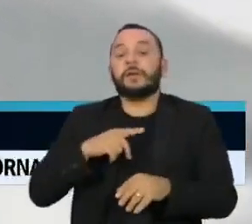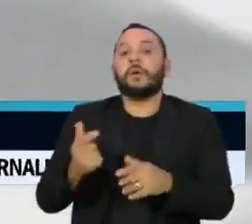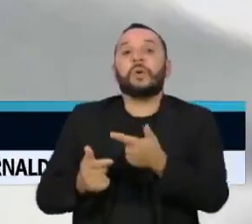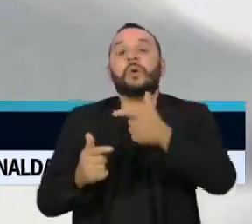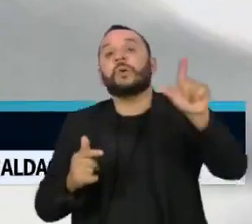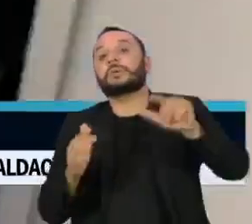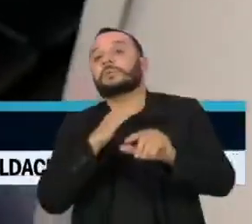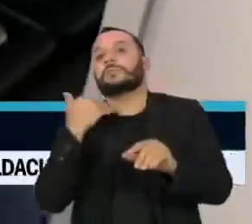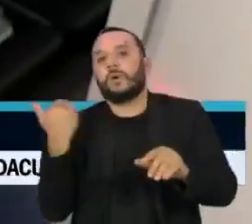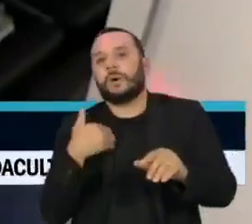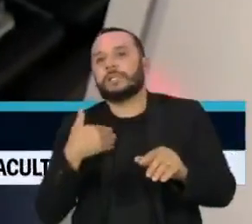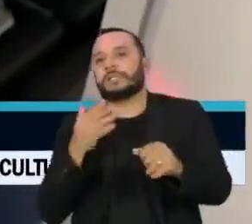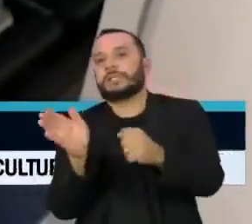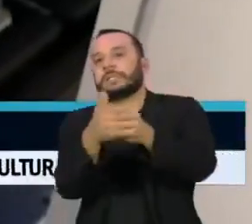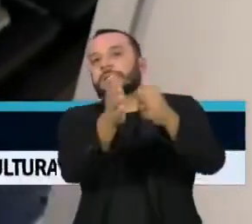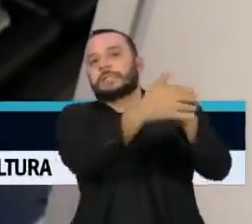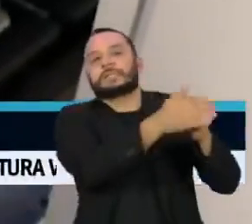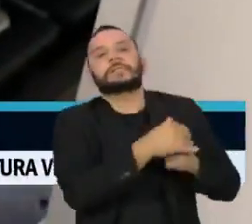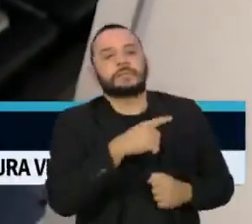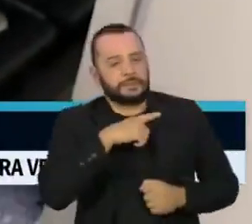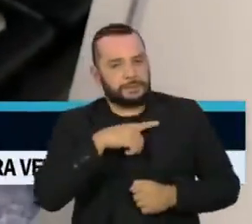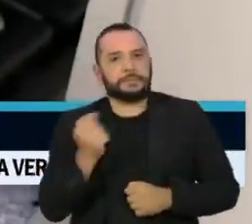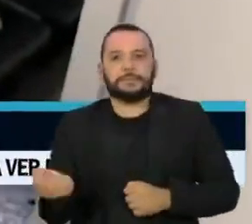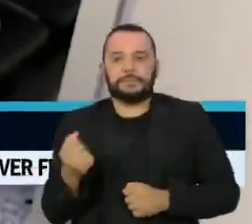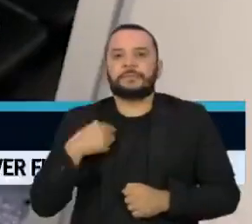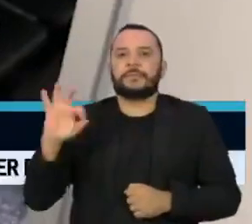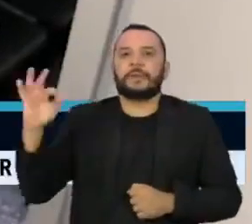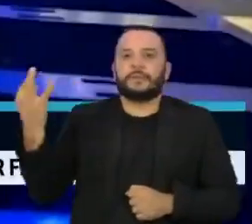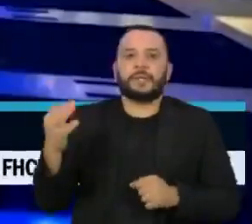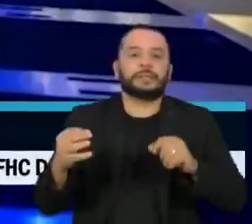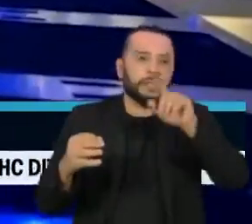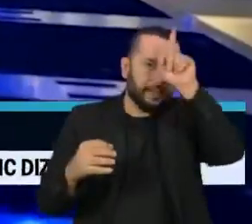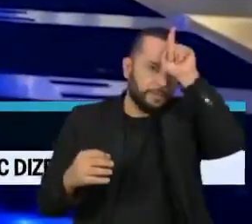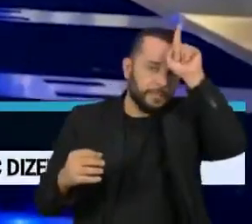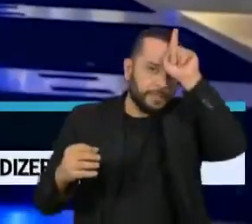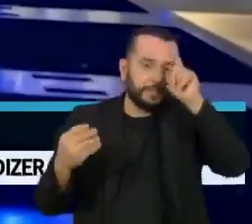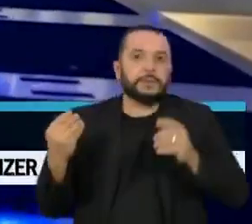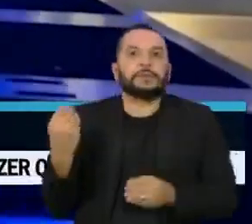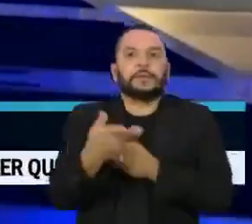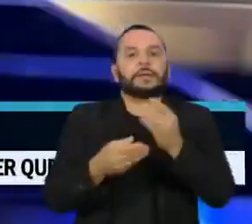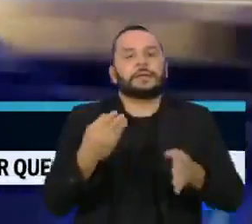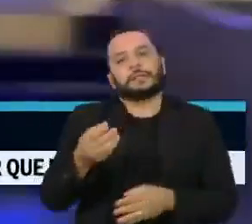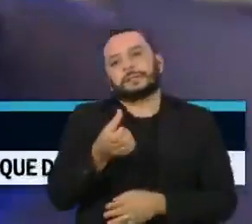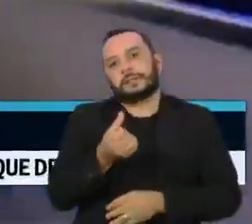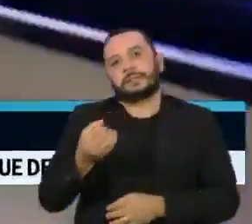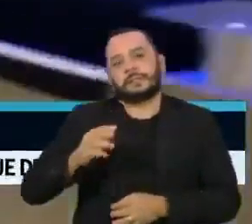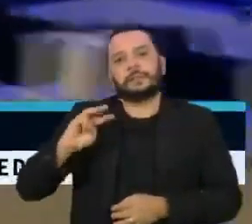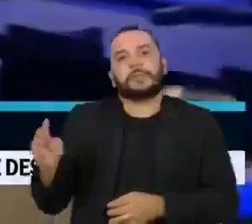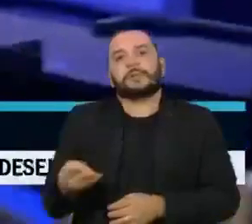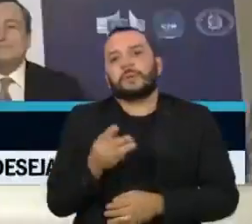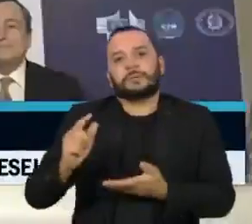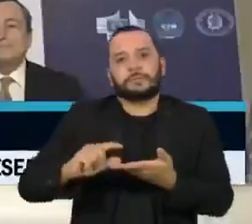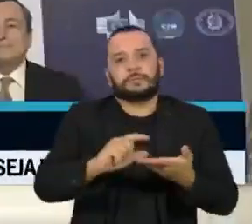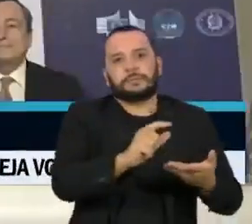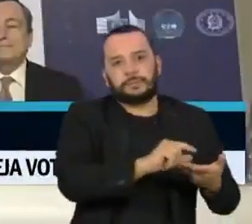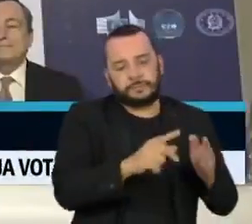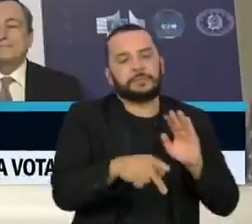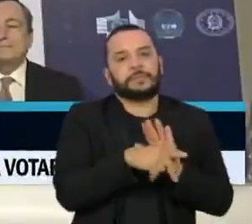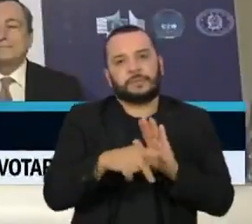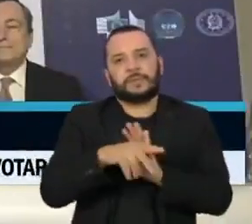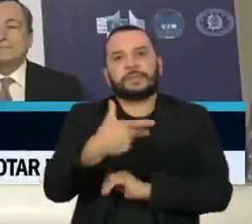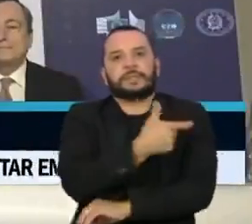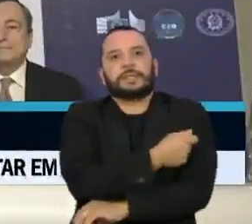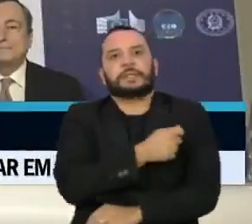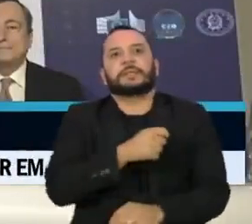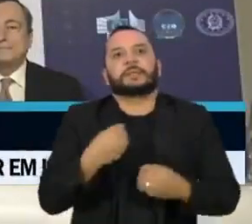circulação restrita. A França e a Alemanha vão doar 60 milhões de doses de vacinas a países pobres. O anúncio